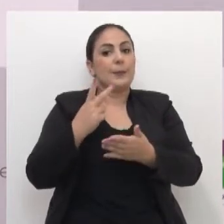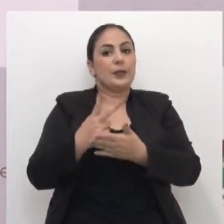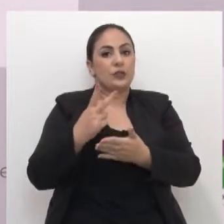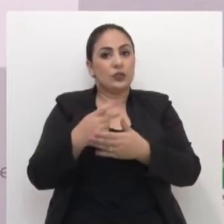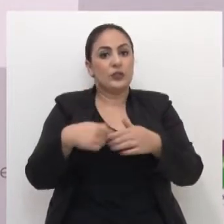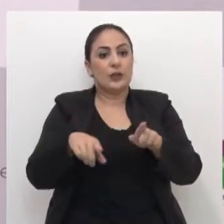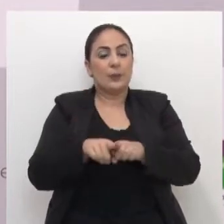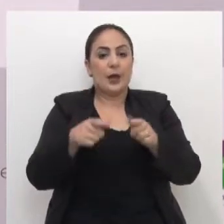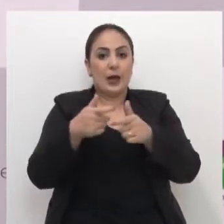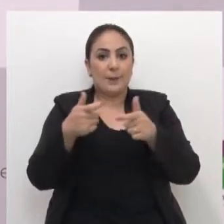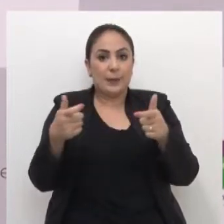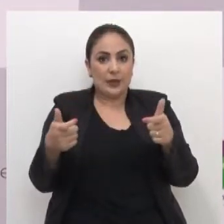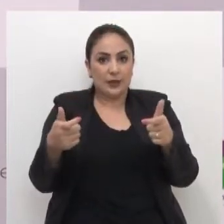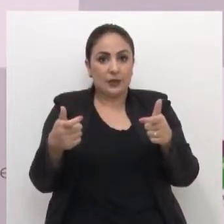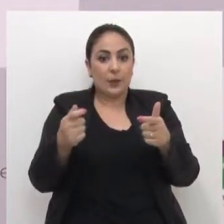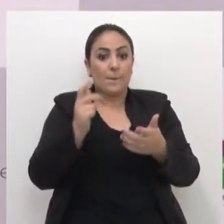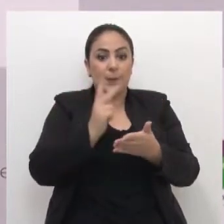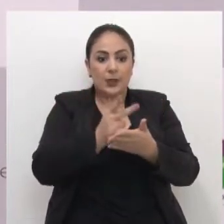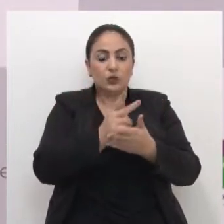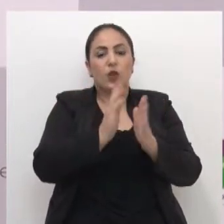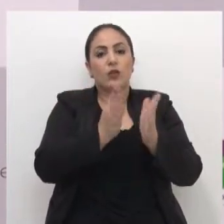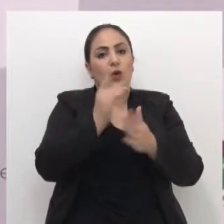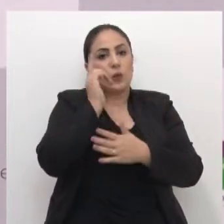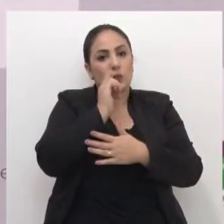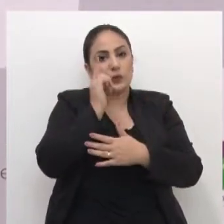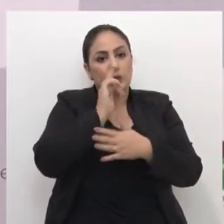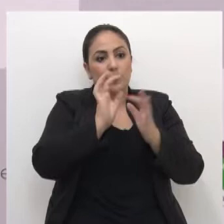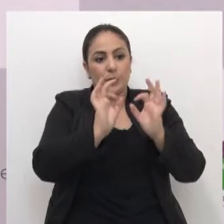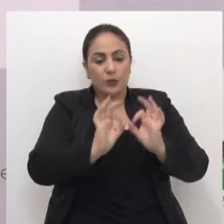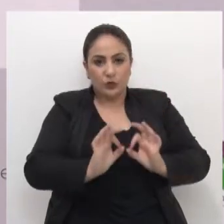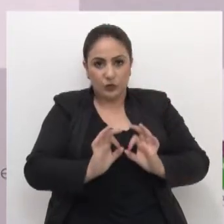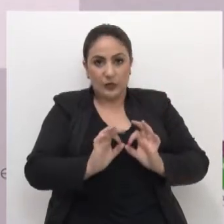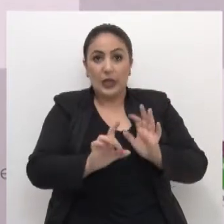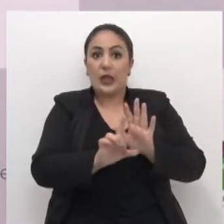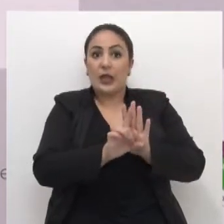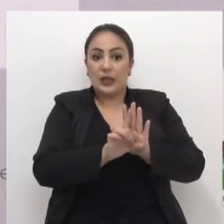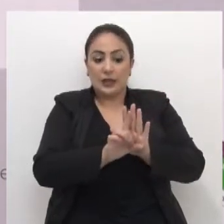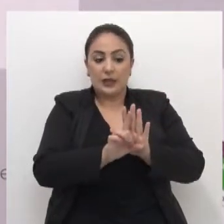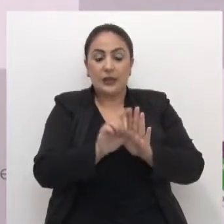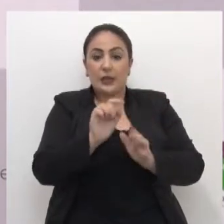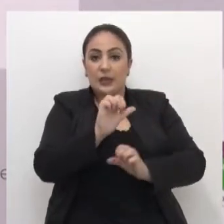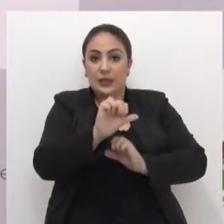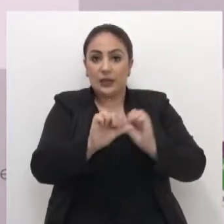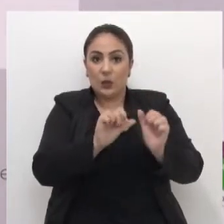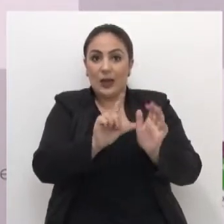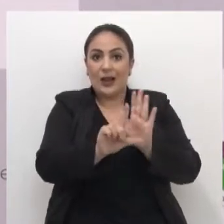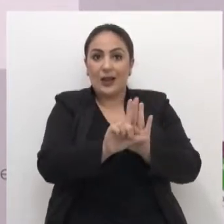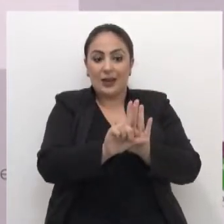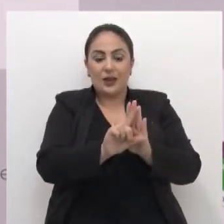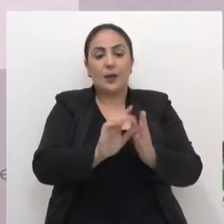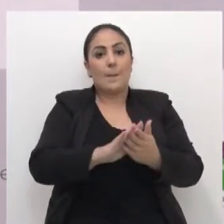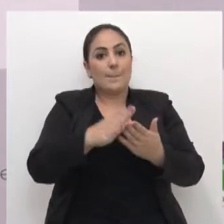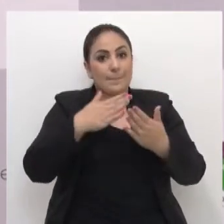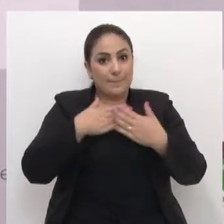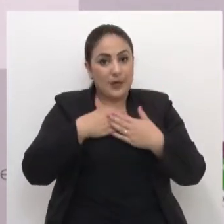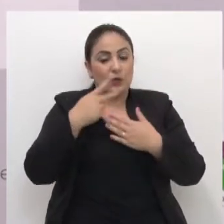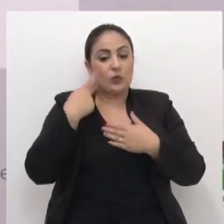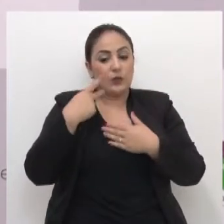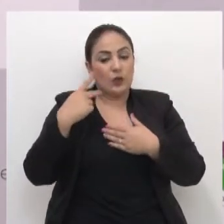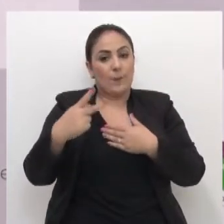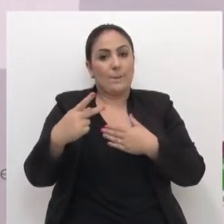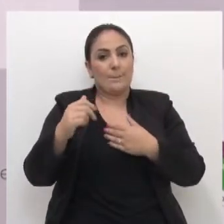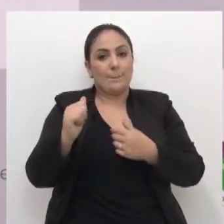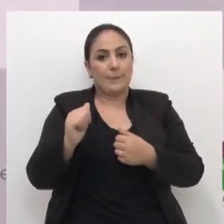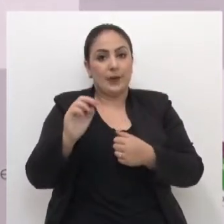ampliada. Mantido, nós já conseguimos, através do projeto de lei, que se tornou lei, meu e do vereador